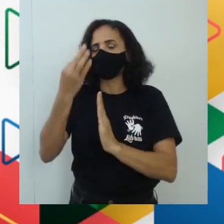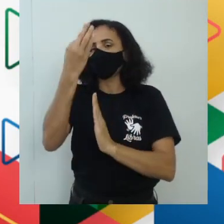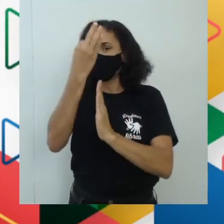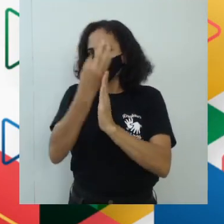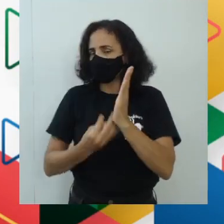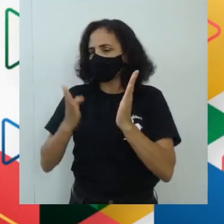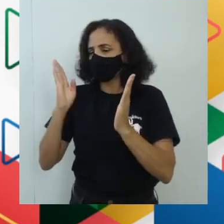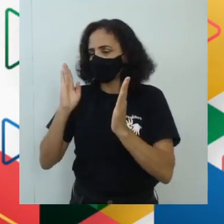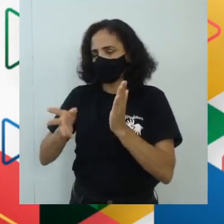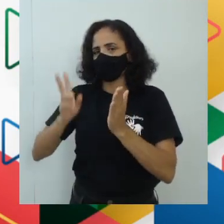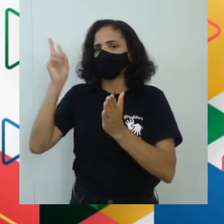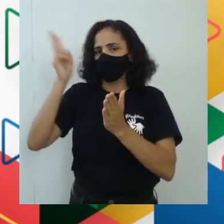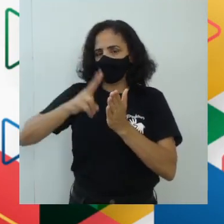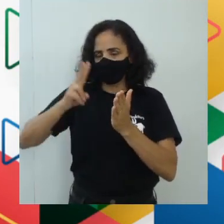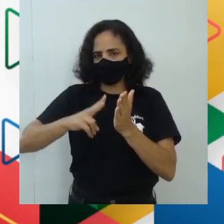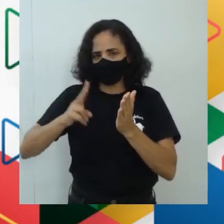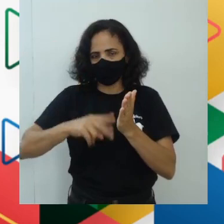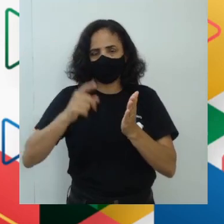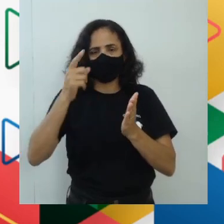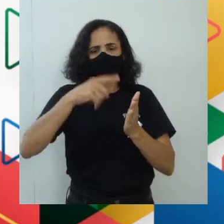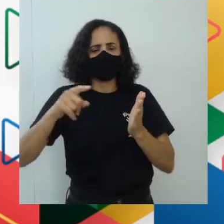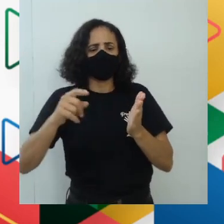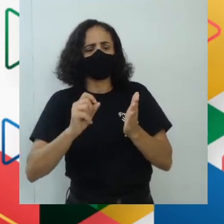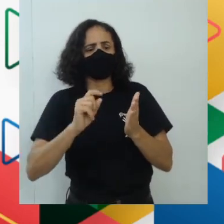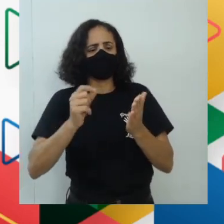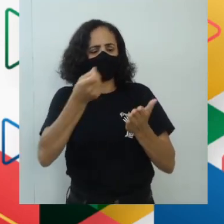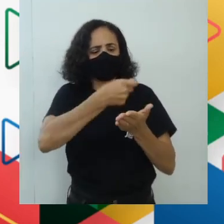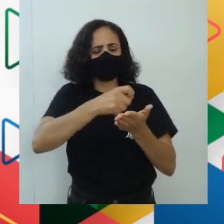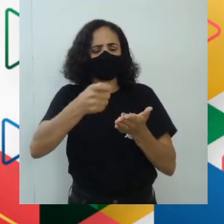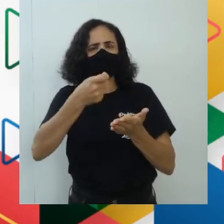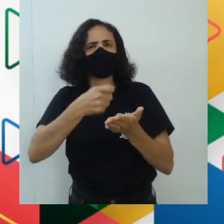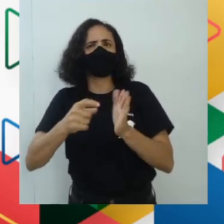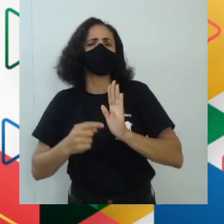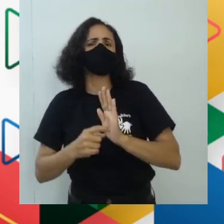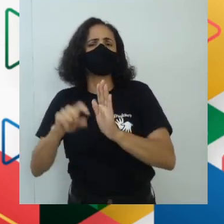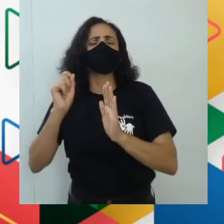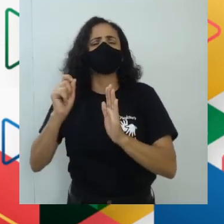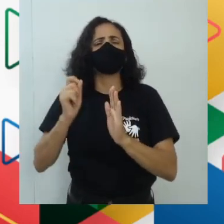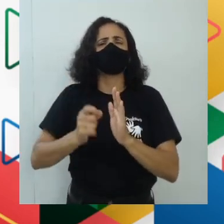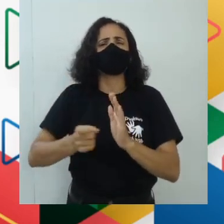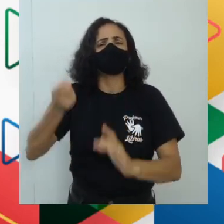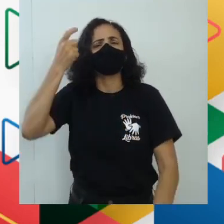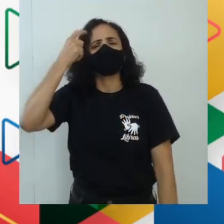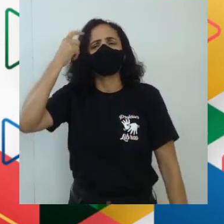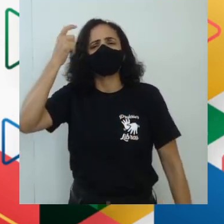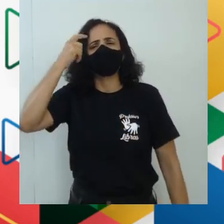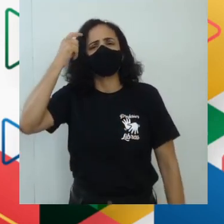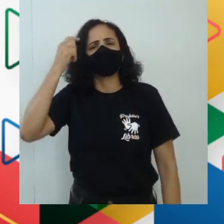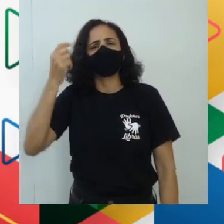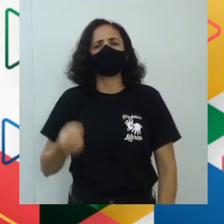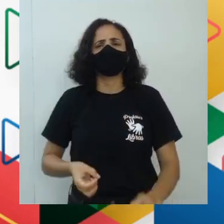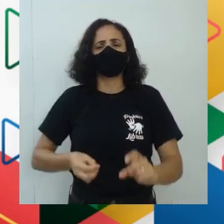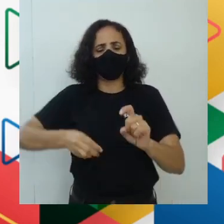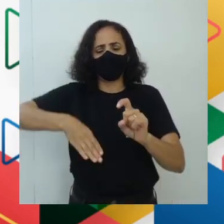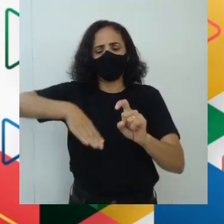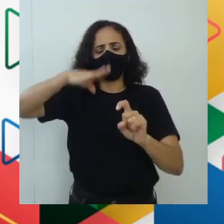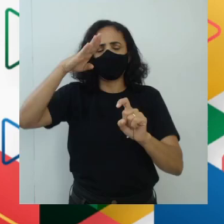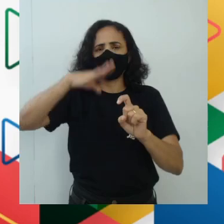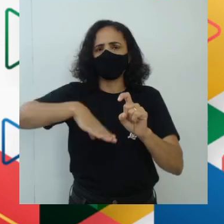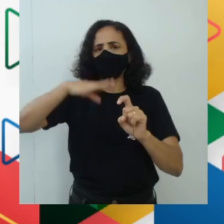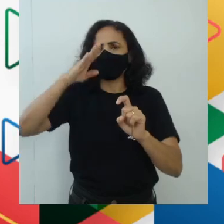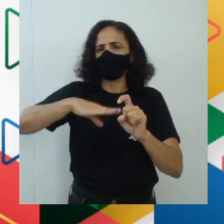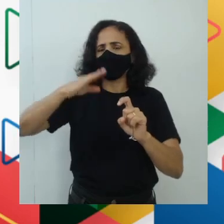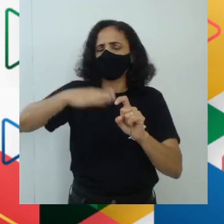o autor, ele vai ressaltar o valor do pensamento mitológico para a explicação acerca